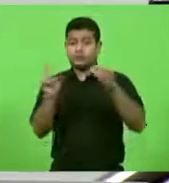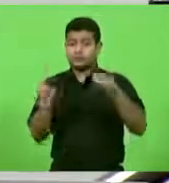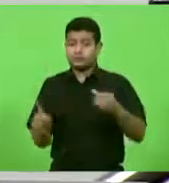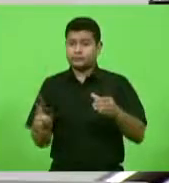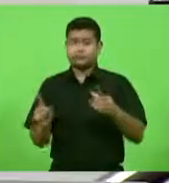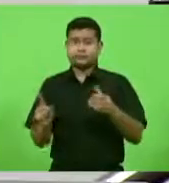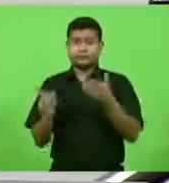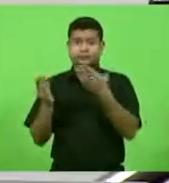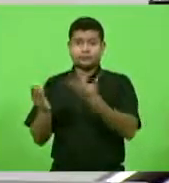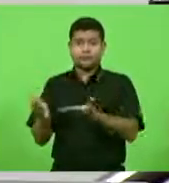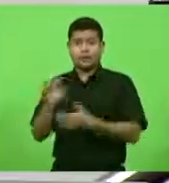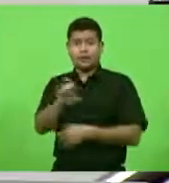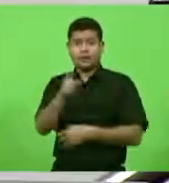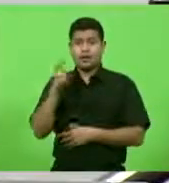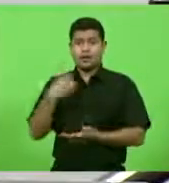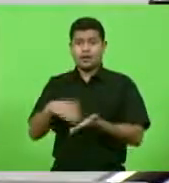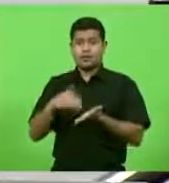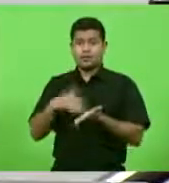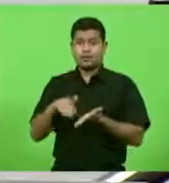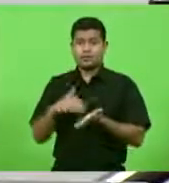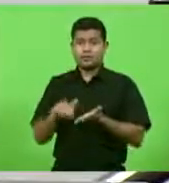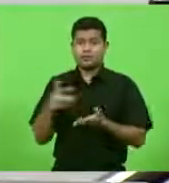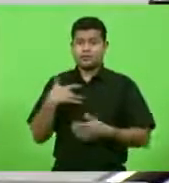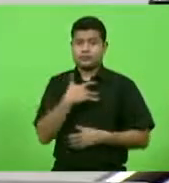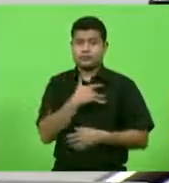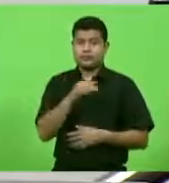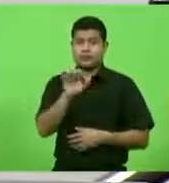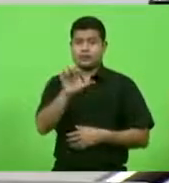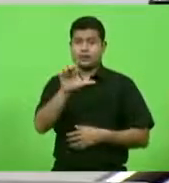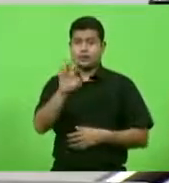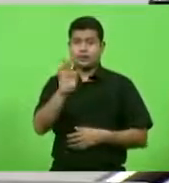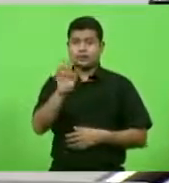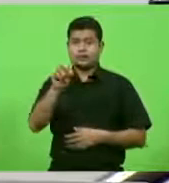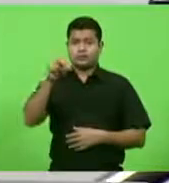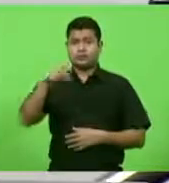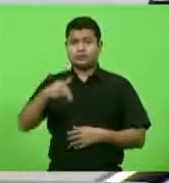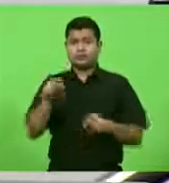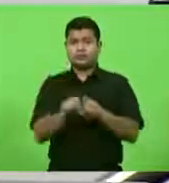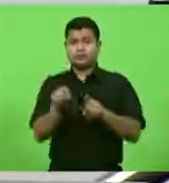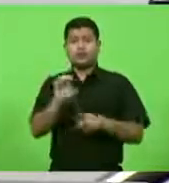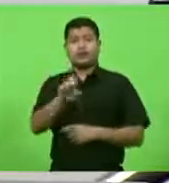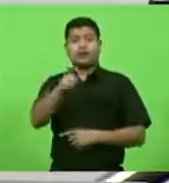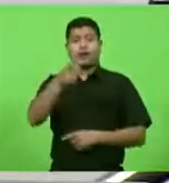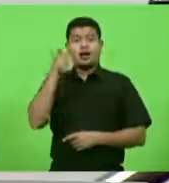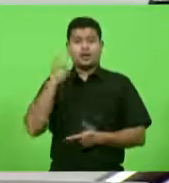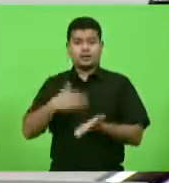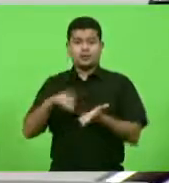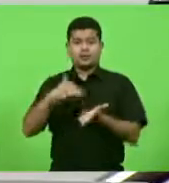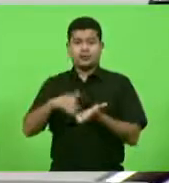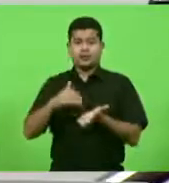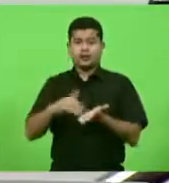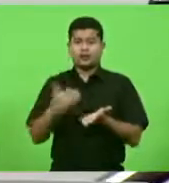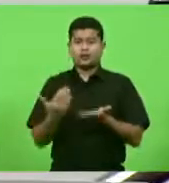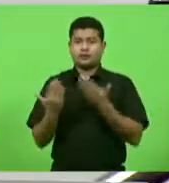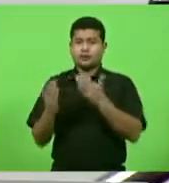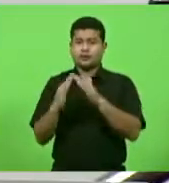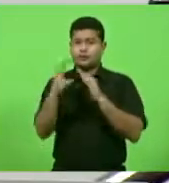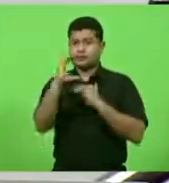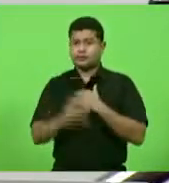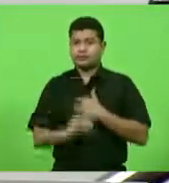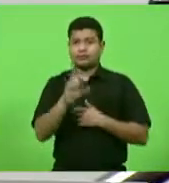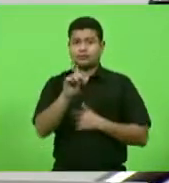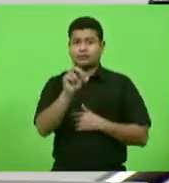do ex-secretário de saúde Elton Severino do ex-secretário da casa civil Douglas Borba